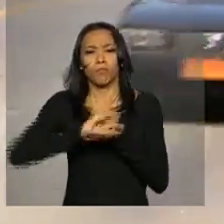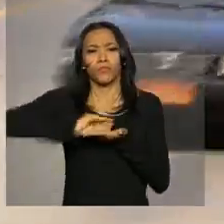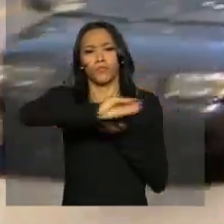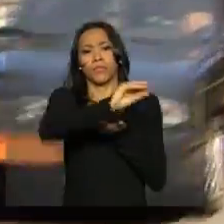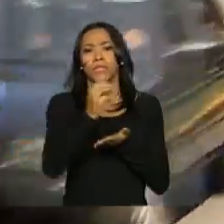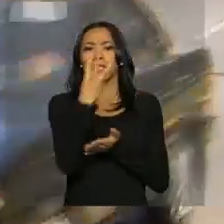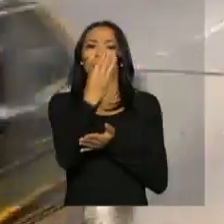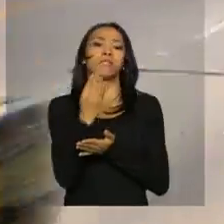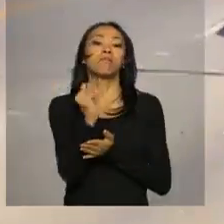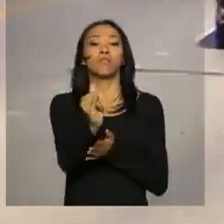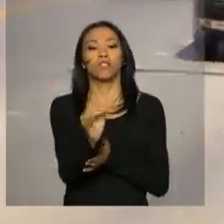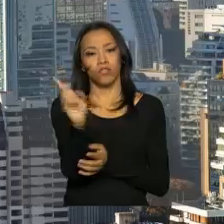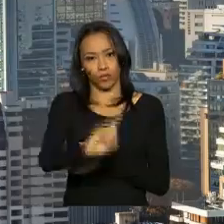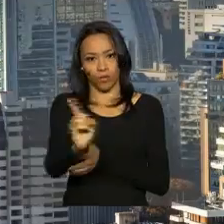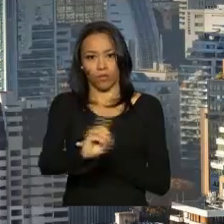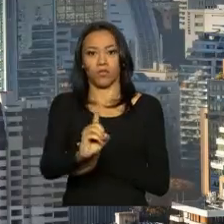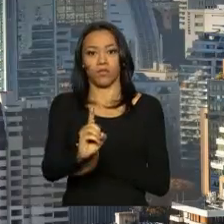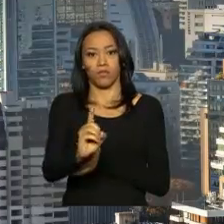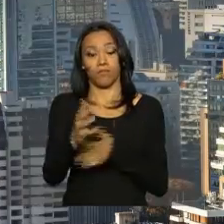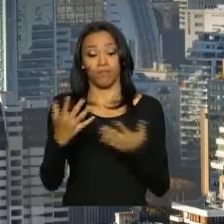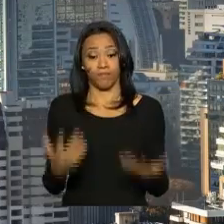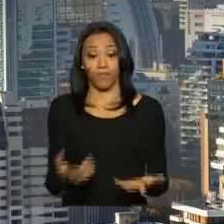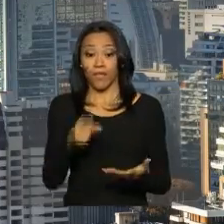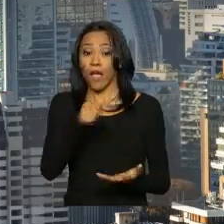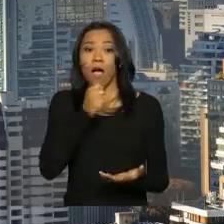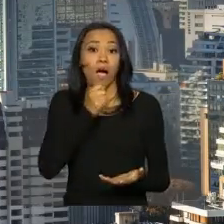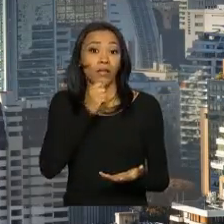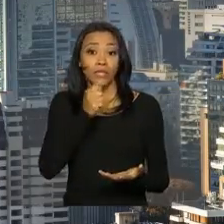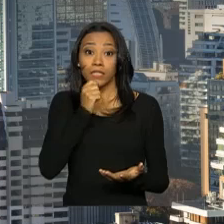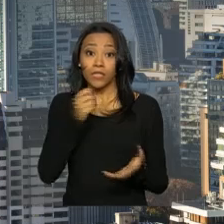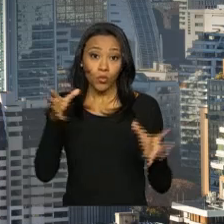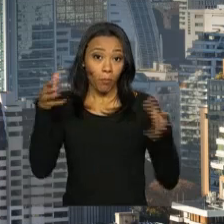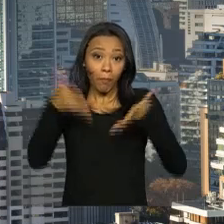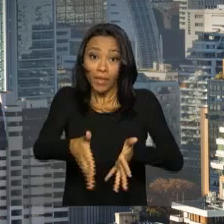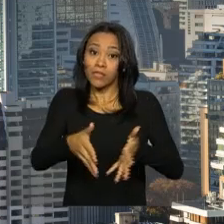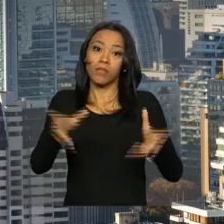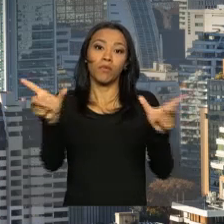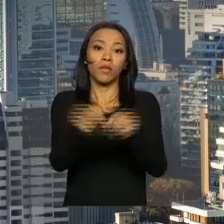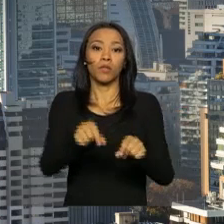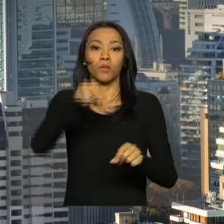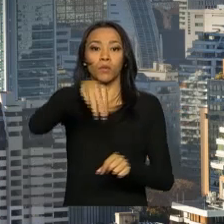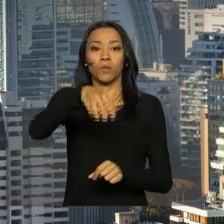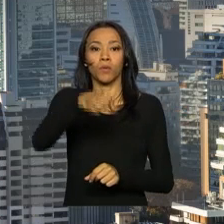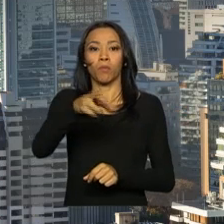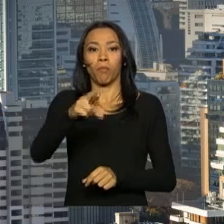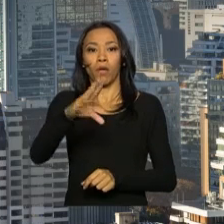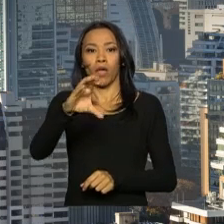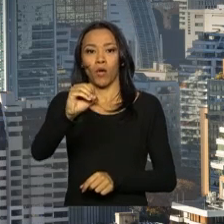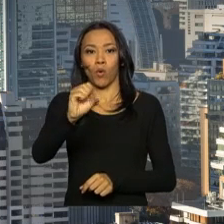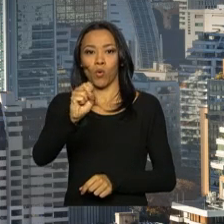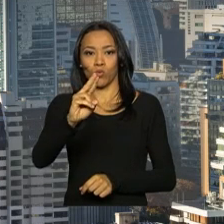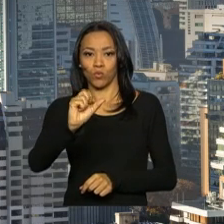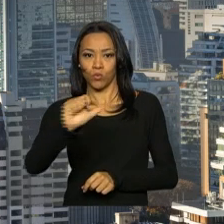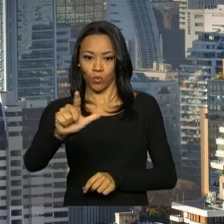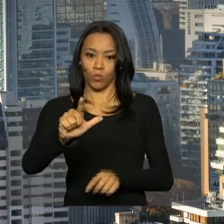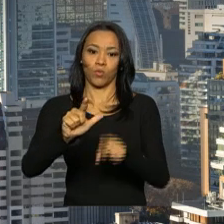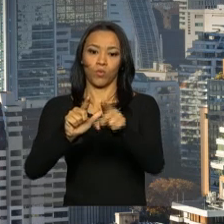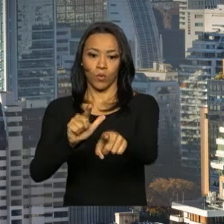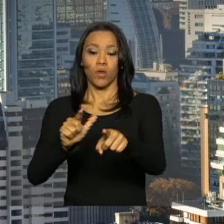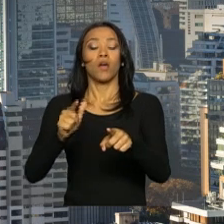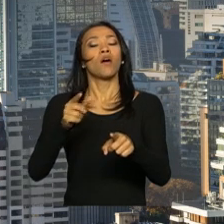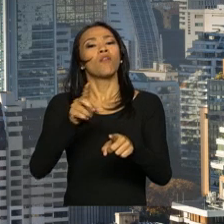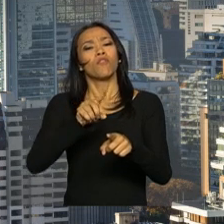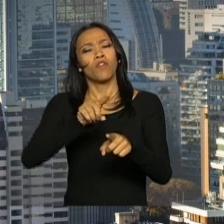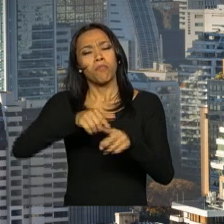de US 3 bilhões. Apesar de não ser membro efetivo do Mercosul, a corrente de comércio do Chile com o bloco econômico em 2013